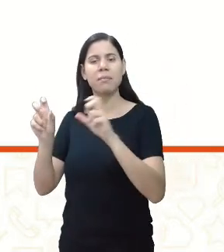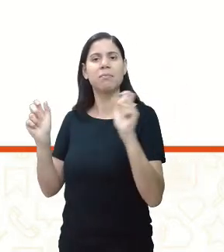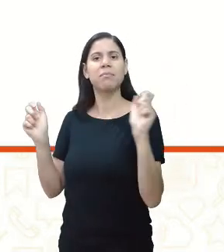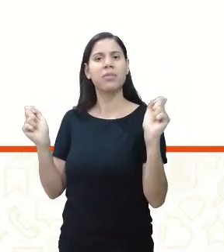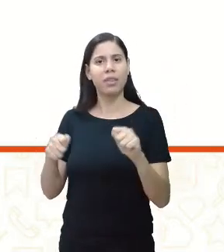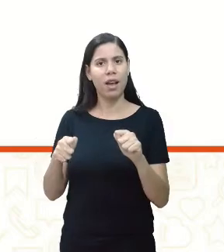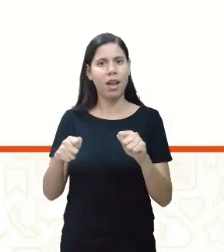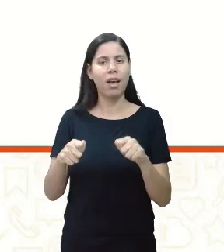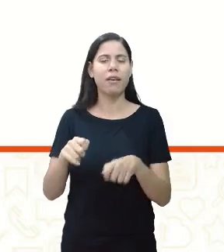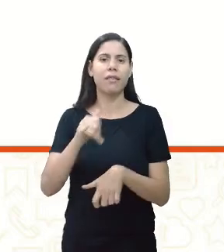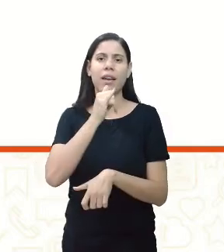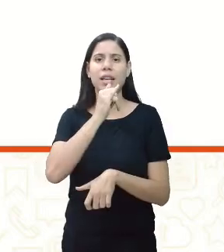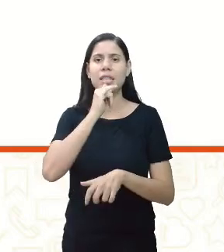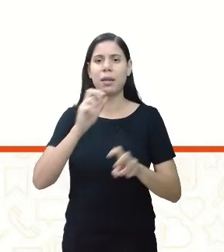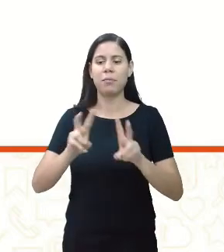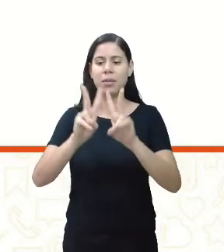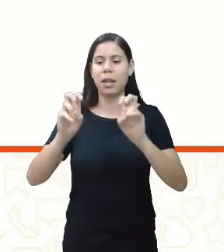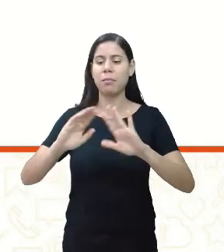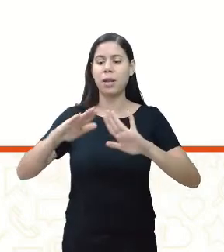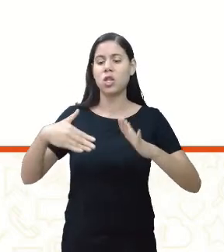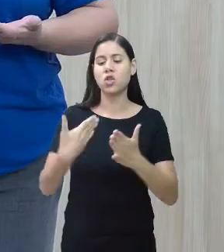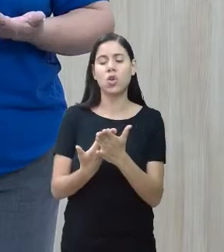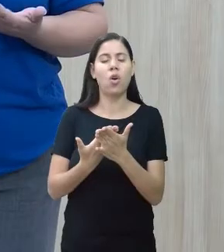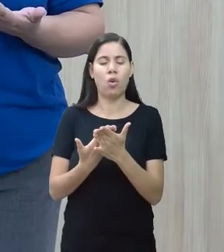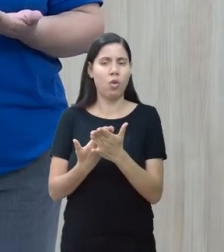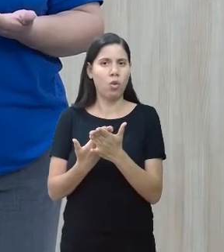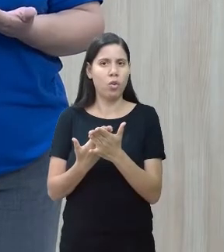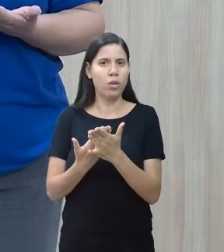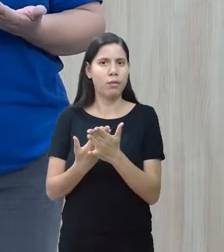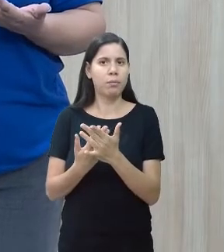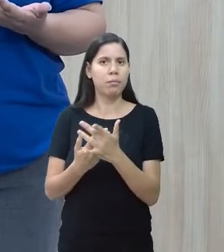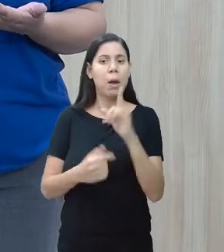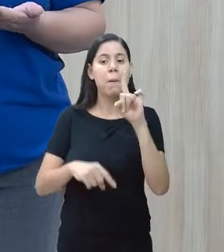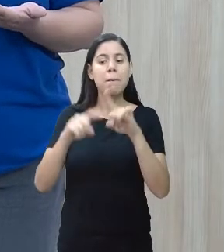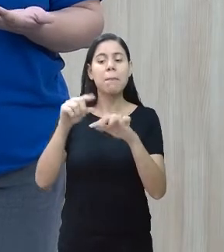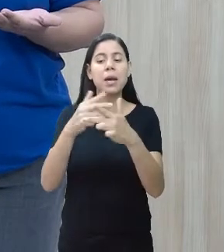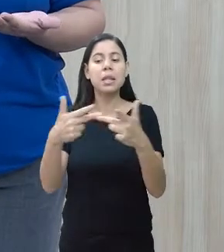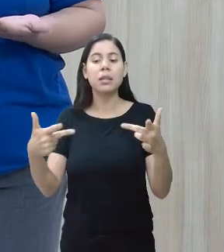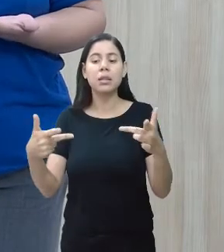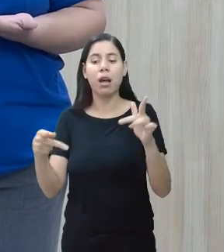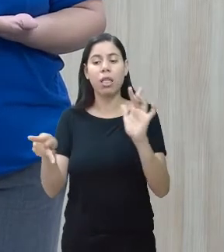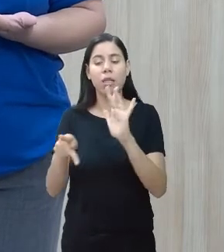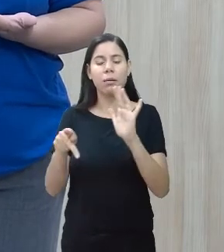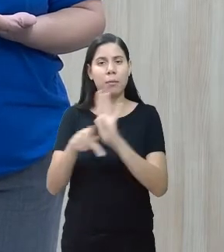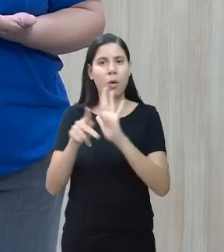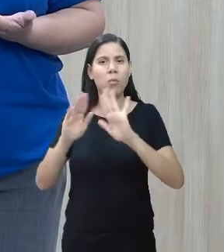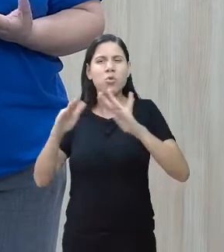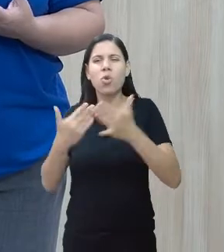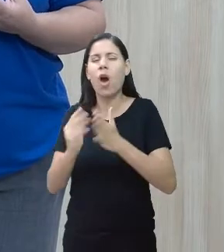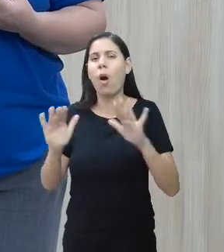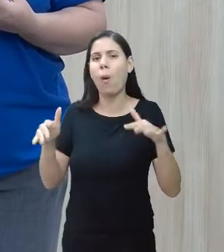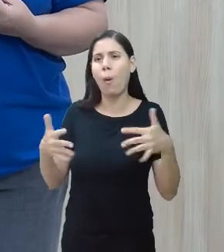caso, temas da escola, o que ele pode utilizar na escola, objetos que ele utiliza na escola. Por isso é